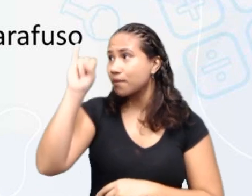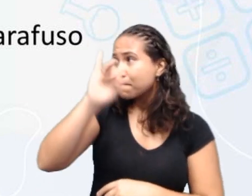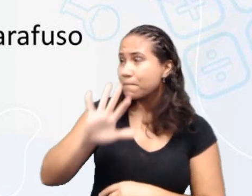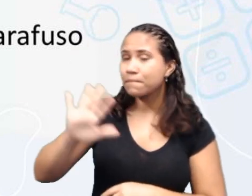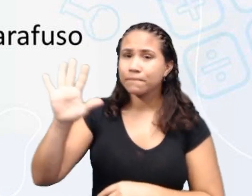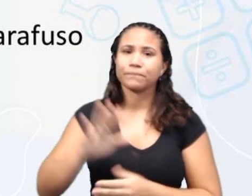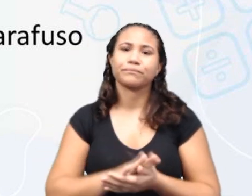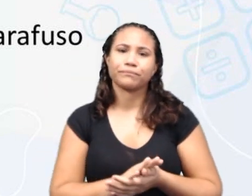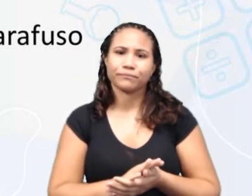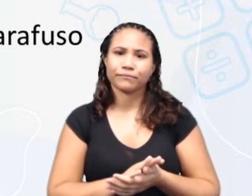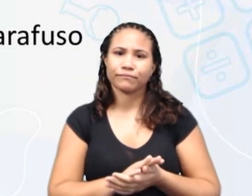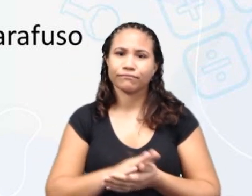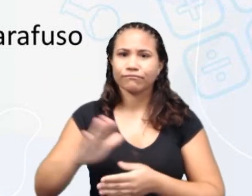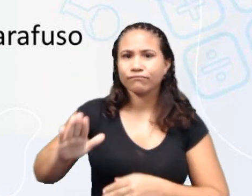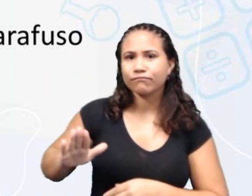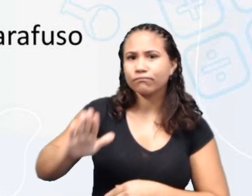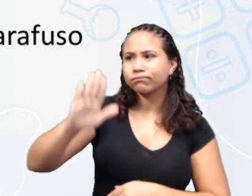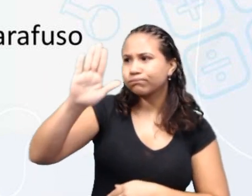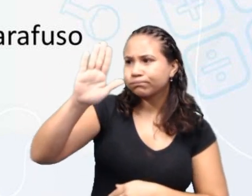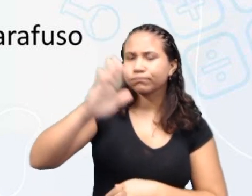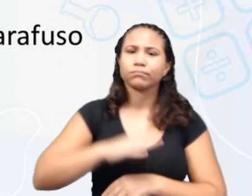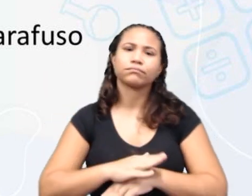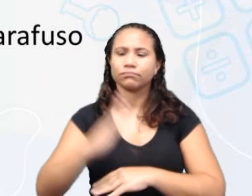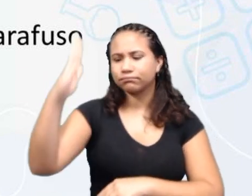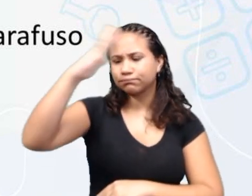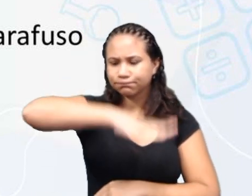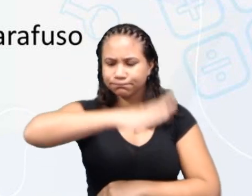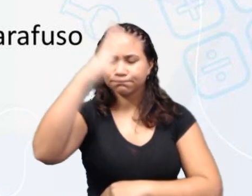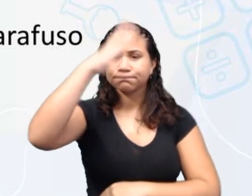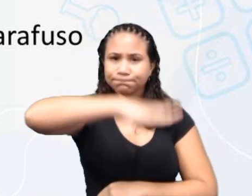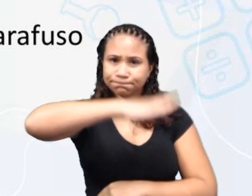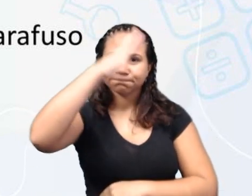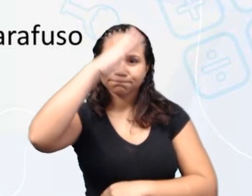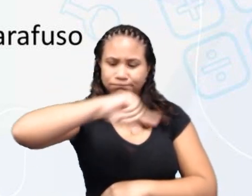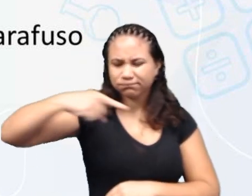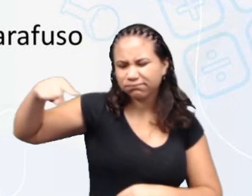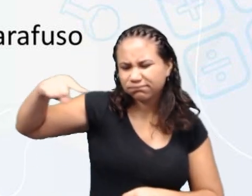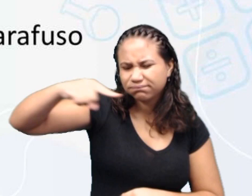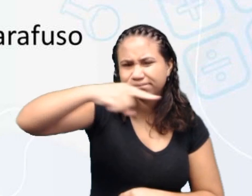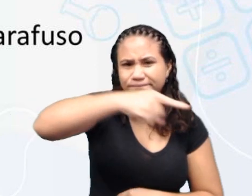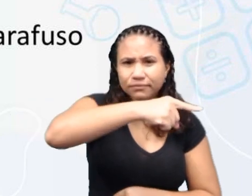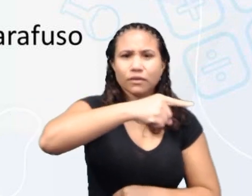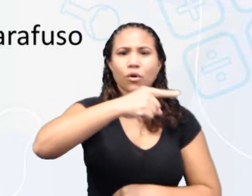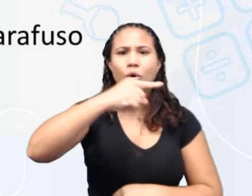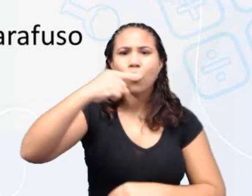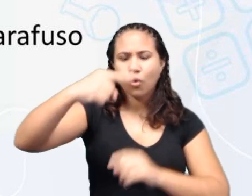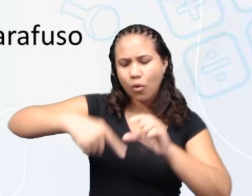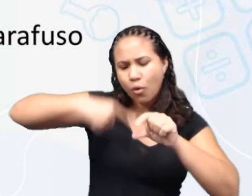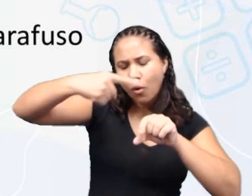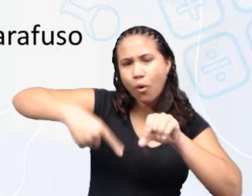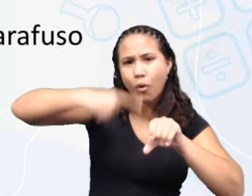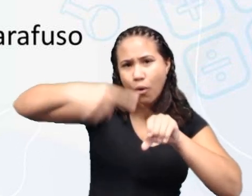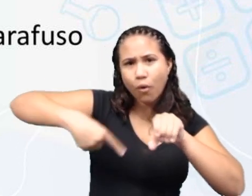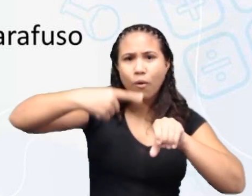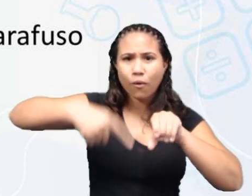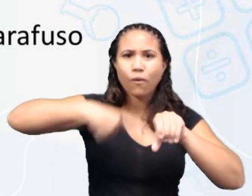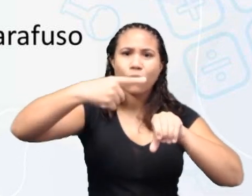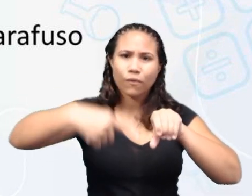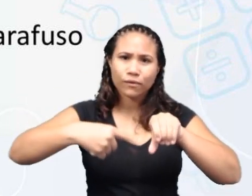exemplos de plano inclinado, alavanca, parafuso, roda com eixo,